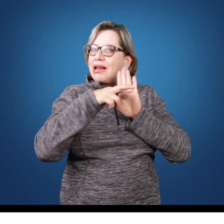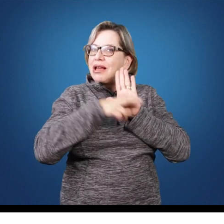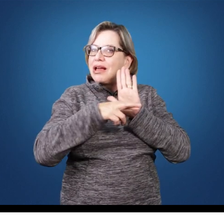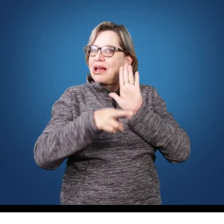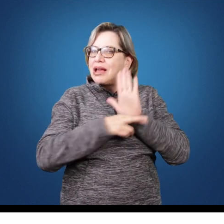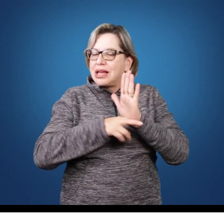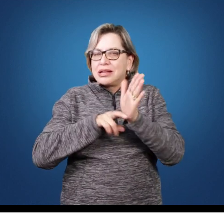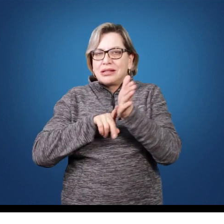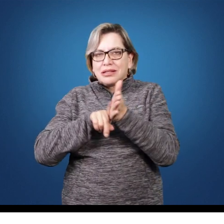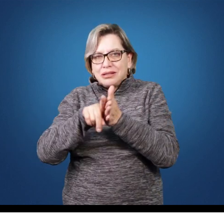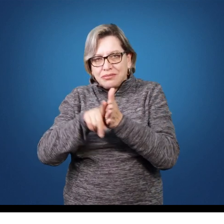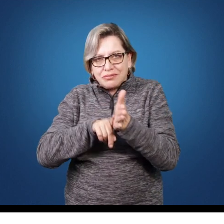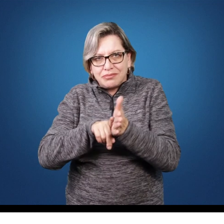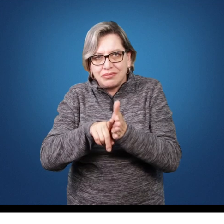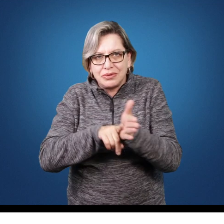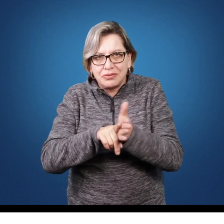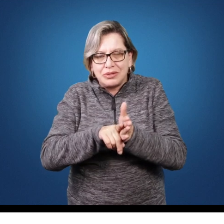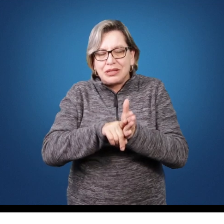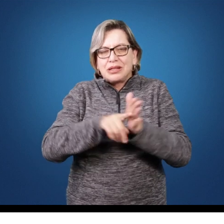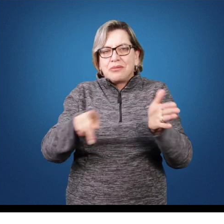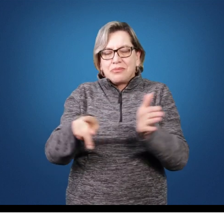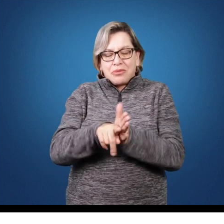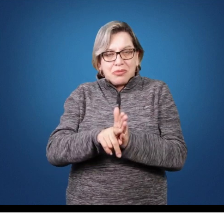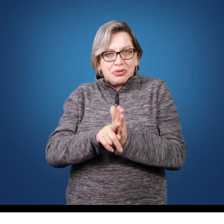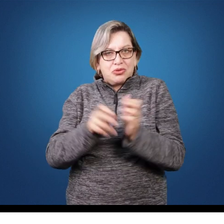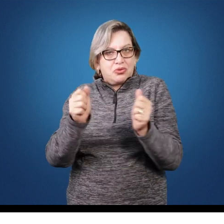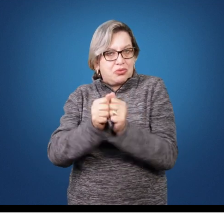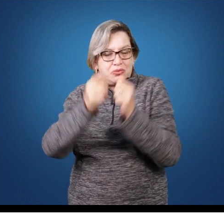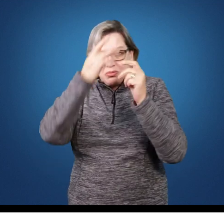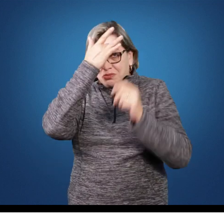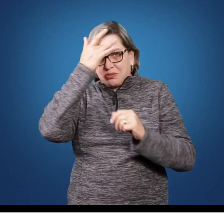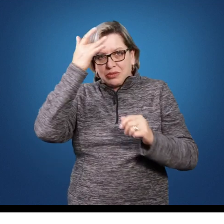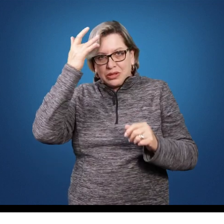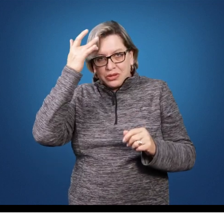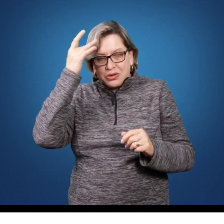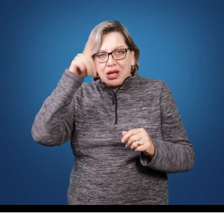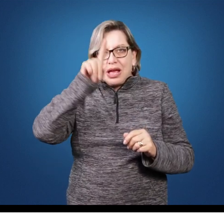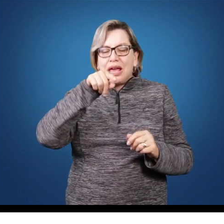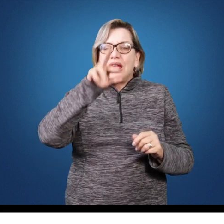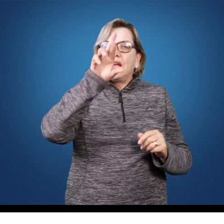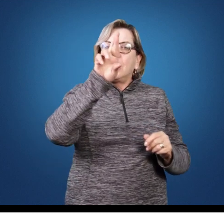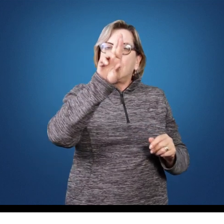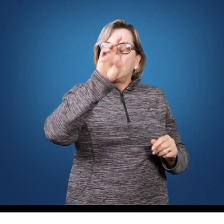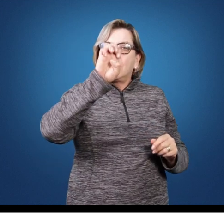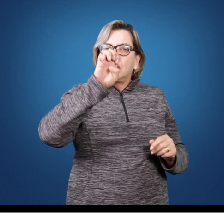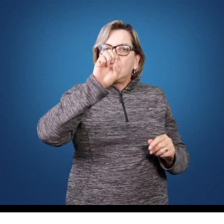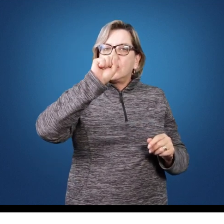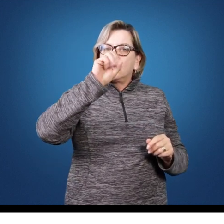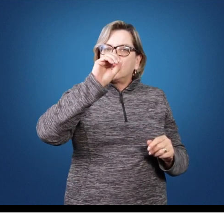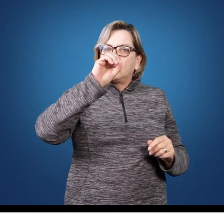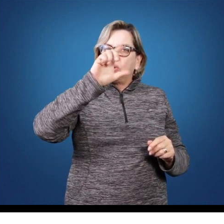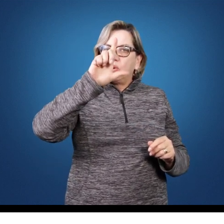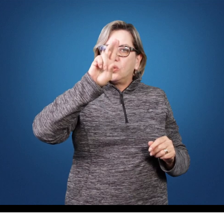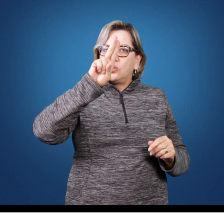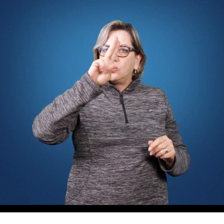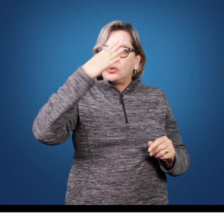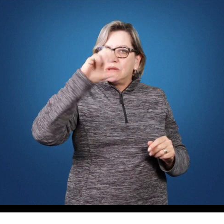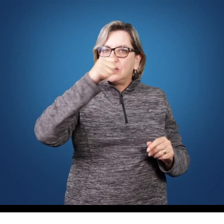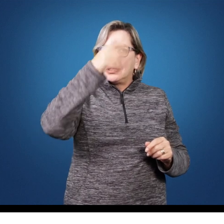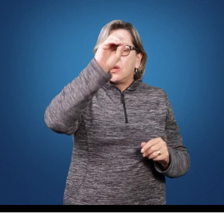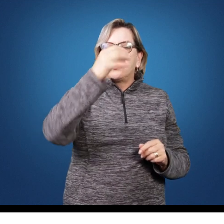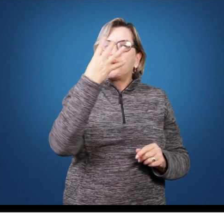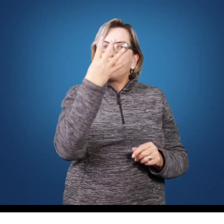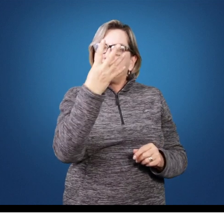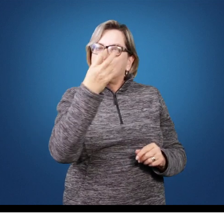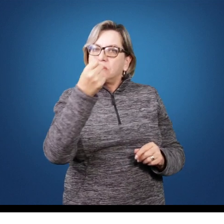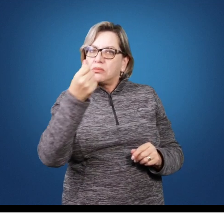pesquisas envolvendo seres humanos é a resolução número 466, de 12 de dezembro de 2012.